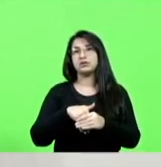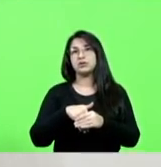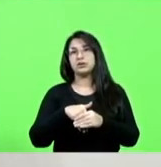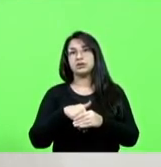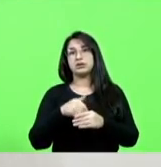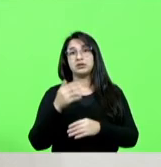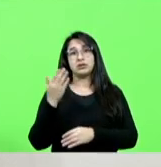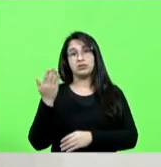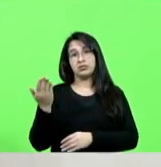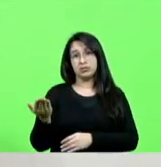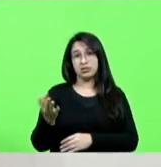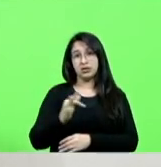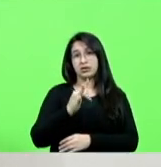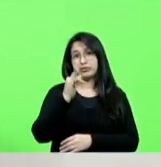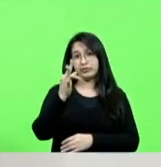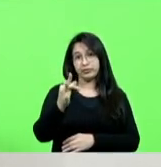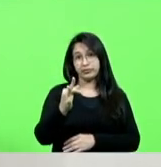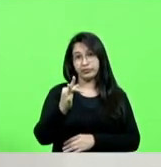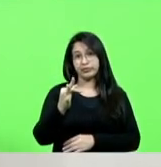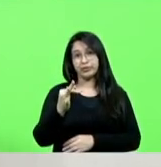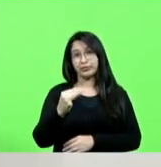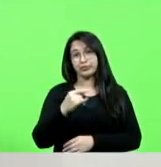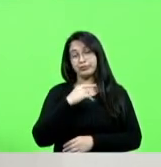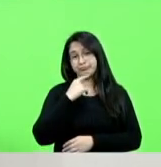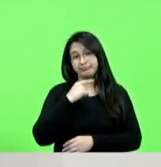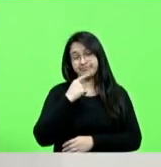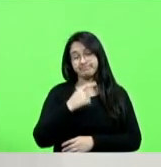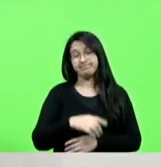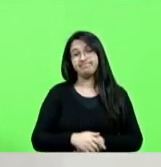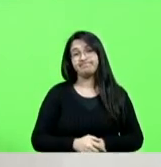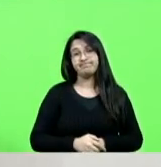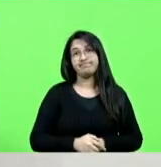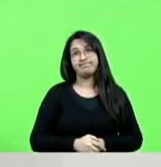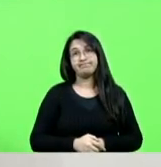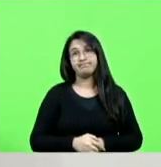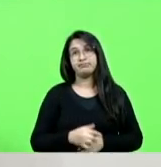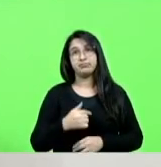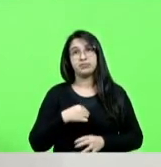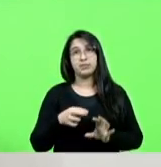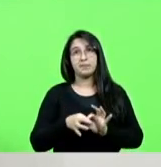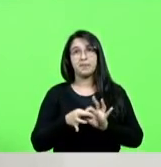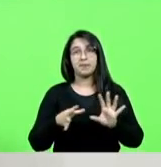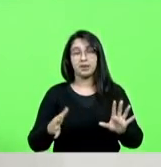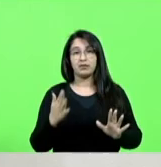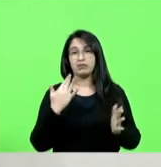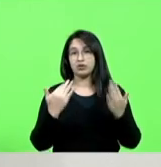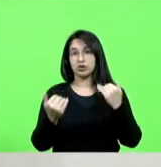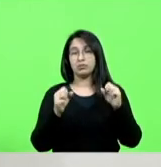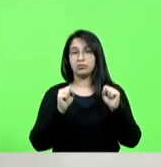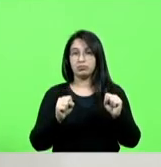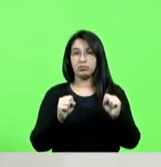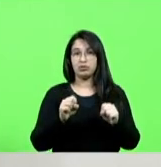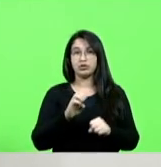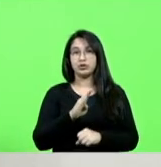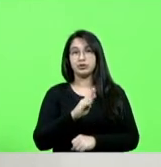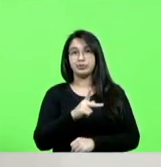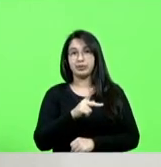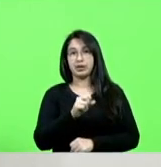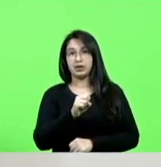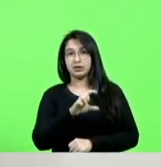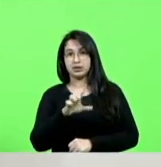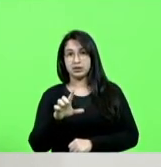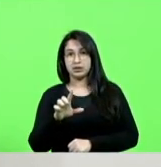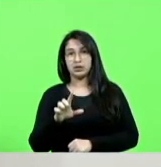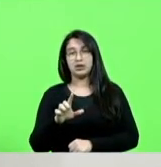preço de não ter ajudado a cidade então é isso deixo à disposição para os colegas do bloco PSL o restante do tempo senhor